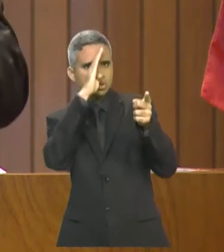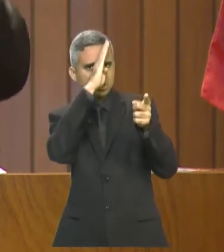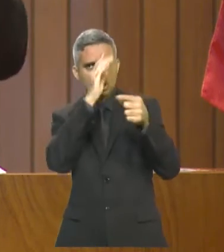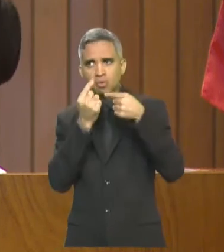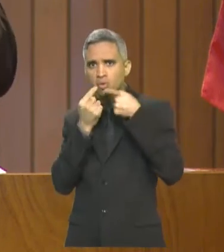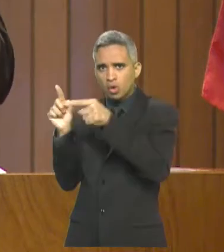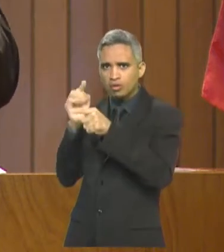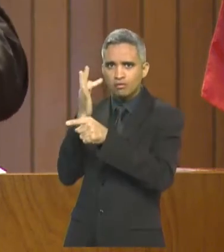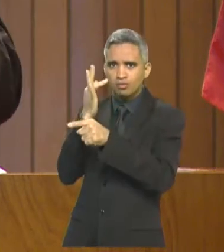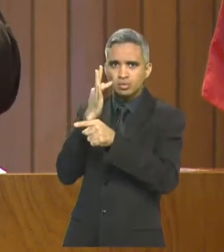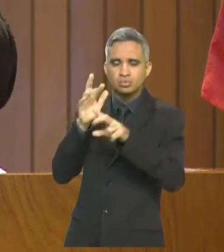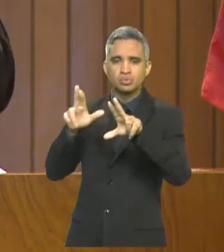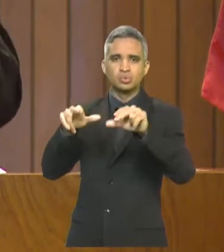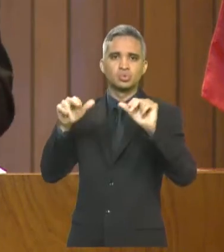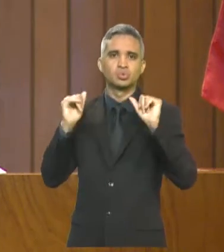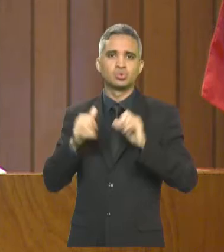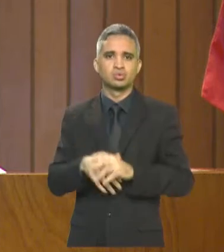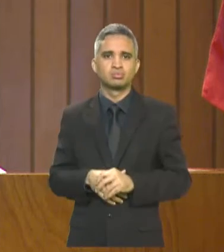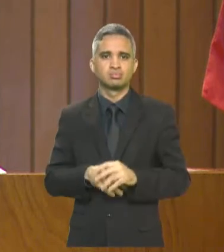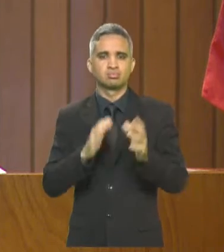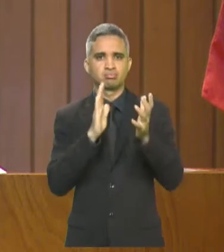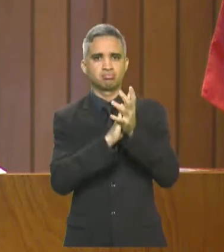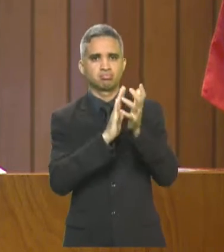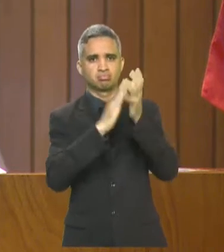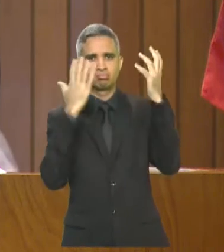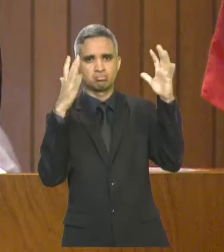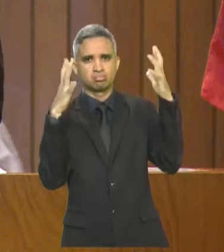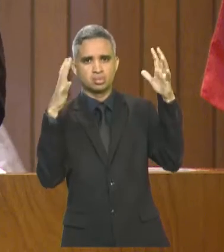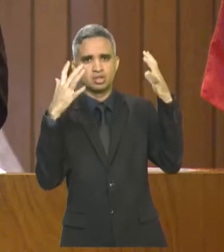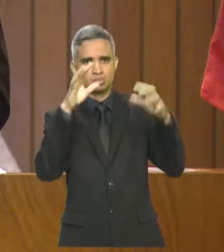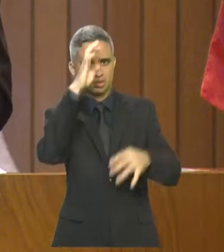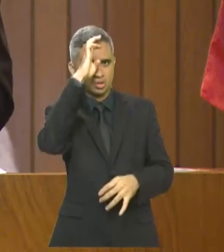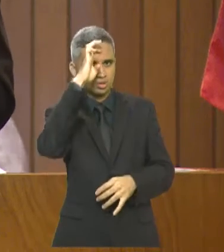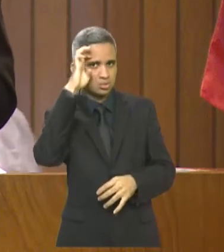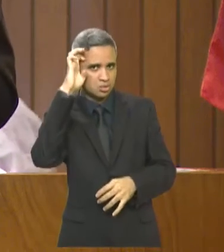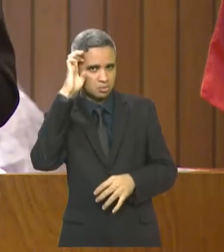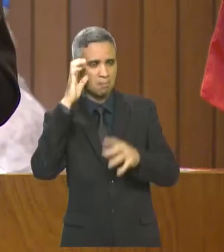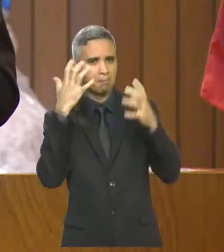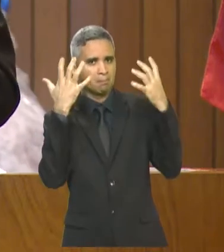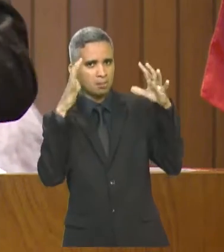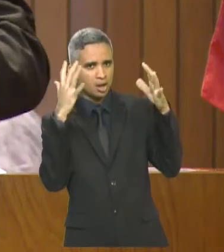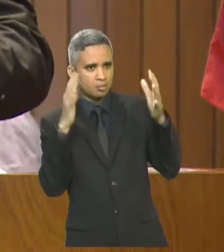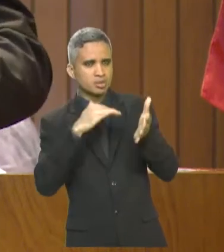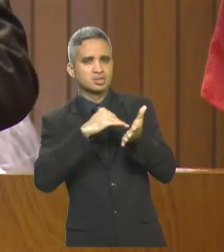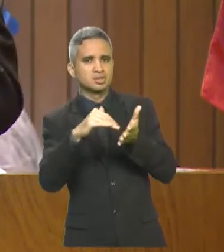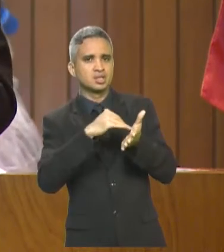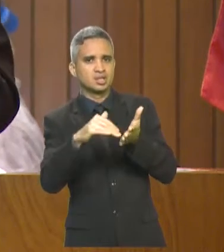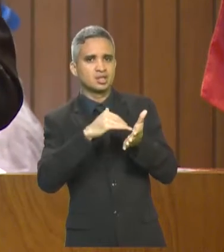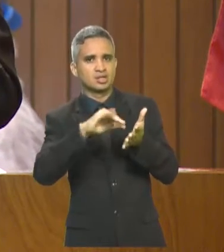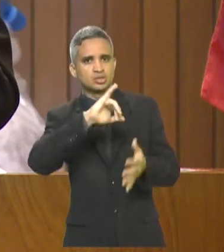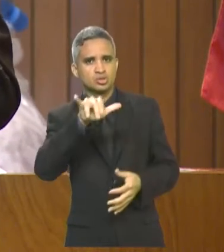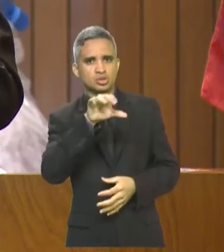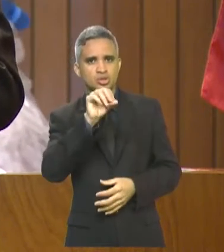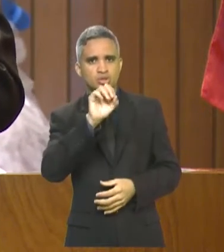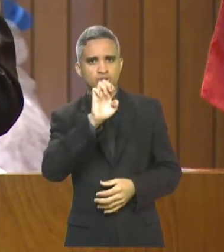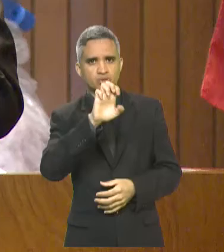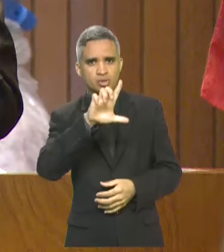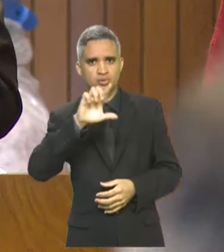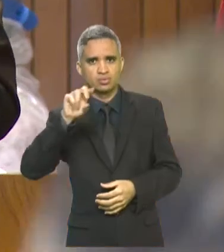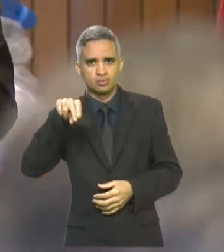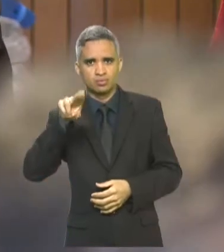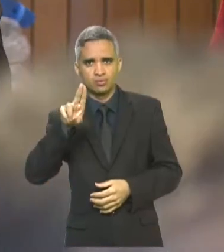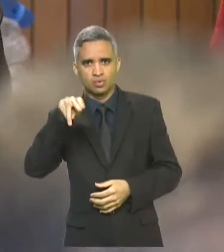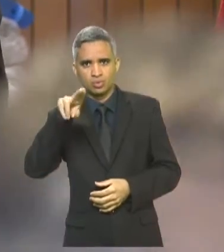Eduardo Brait, parabéns, secretário de saúde, Joel Nunes, e fica aqui a nossa